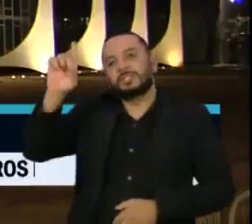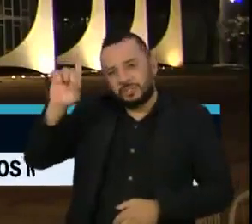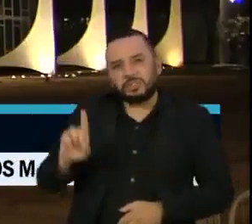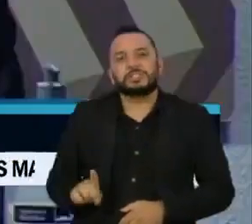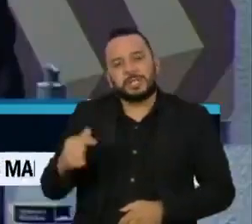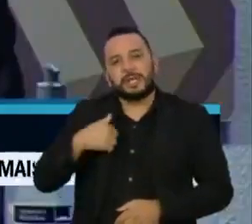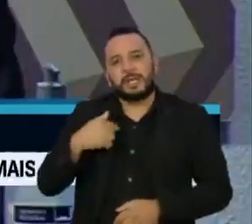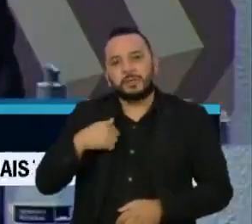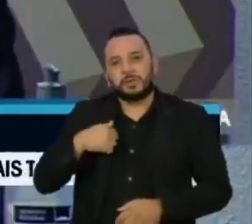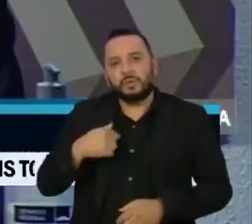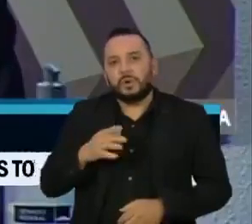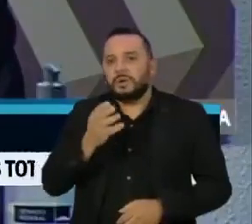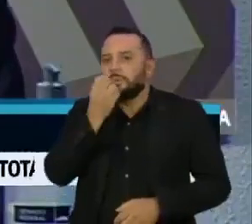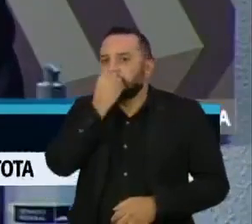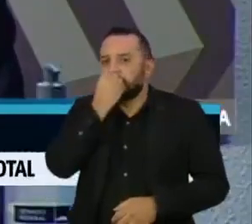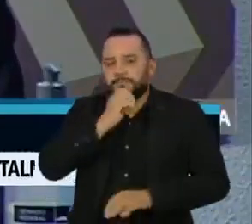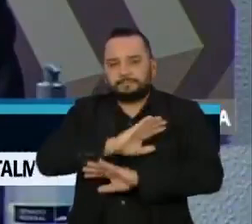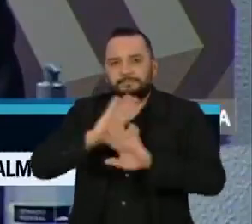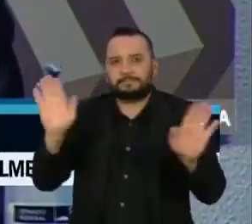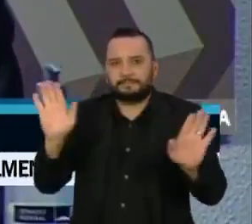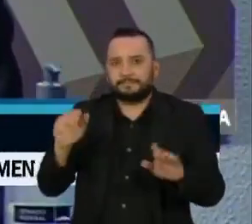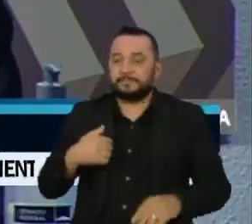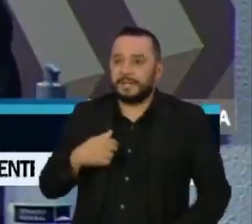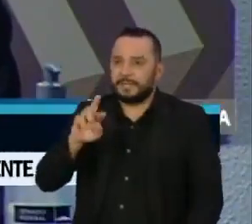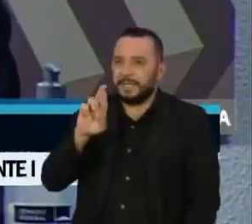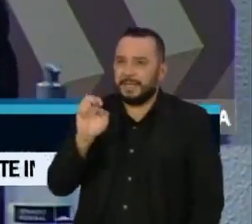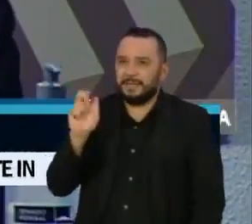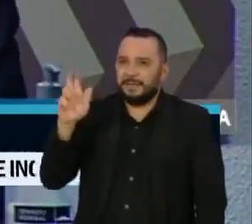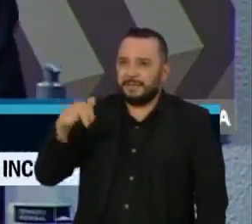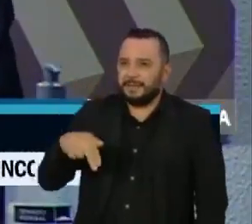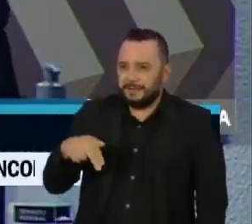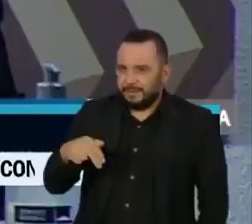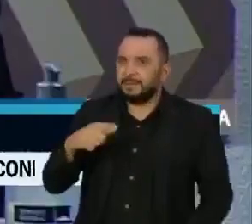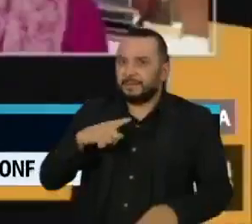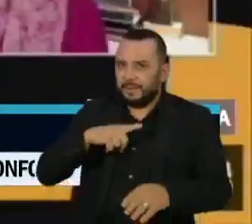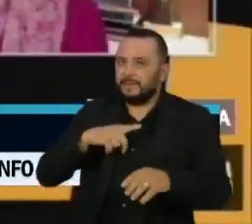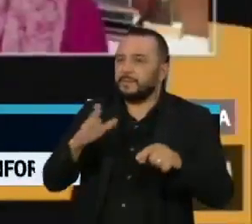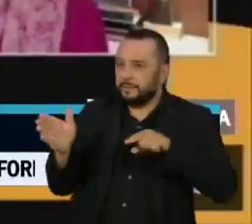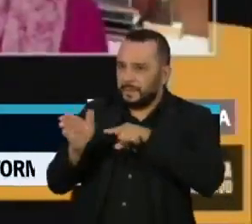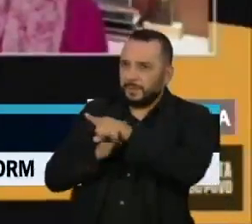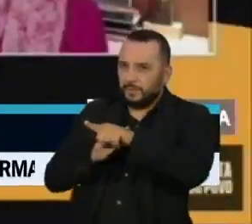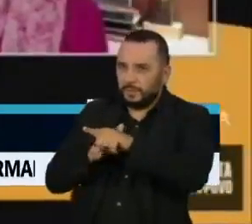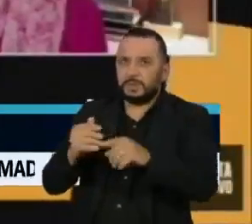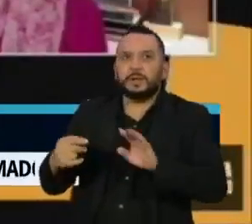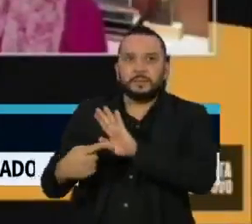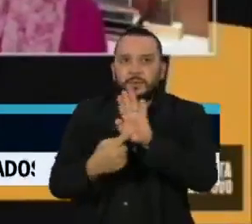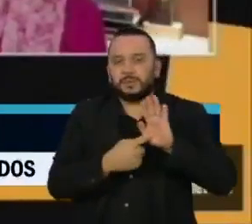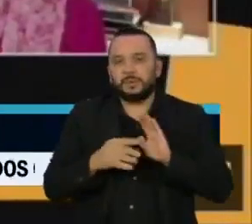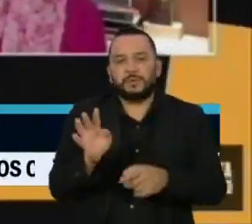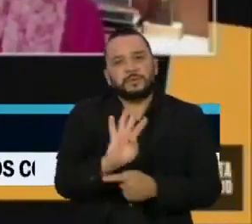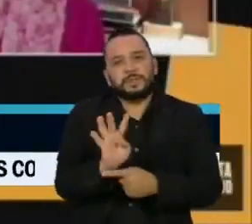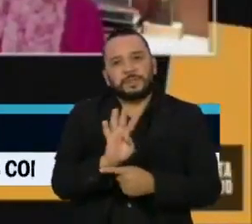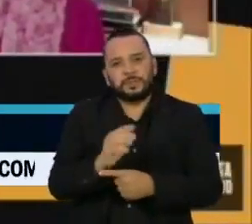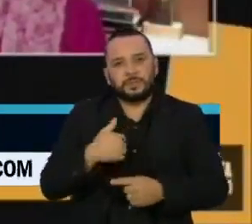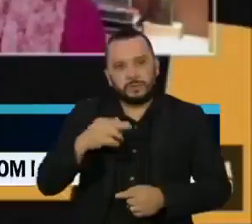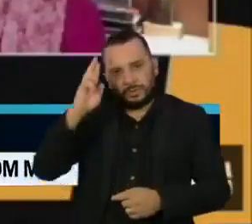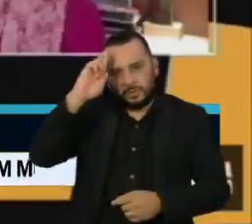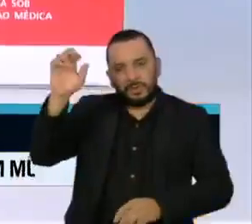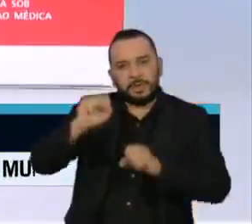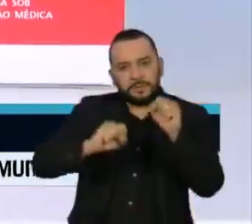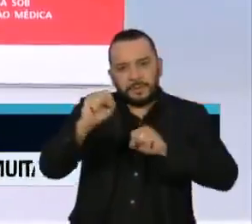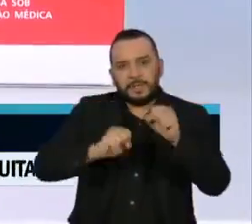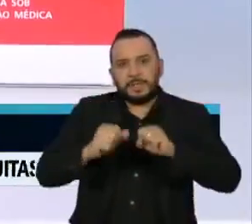provas contra si. Mesmo assim, o relator Renan Calheiros, do MDB, fez perguntas e exibiu vídeos em que o empresário